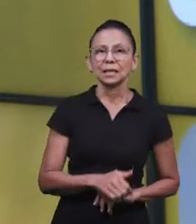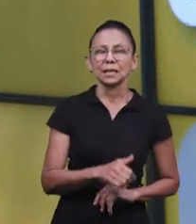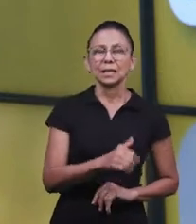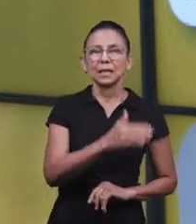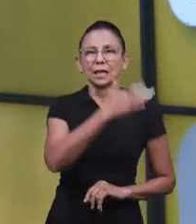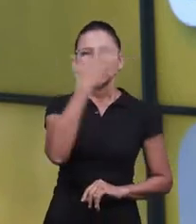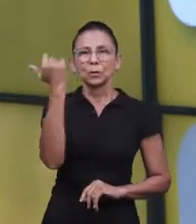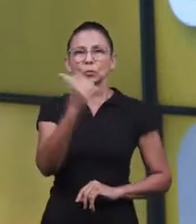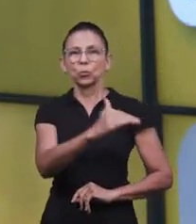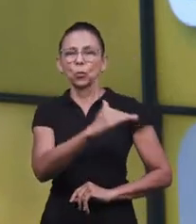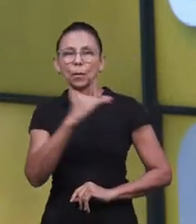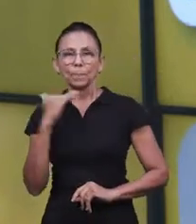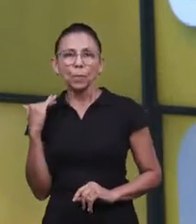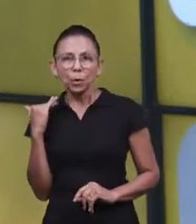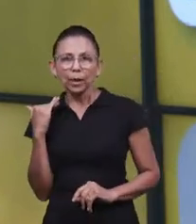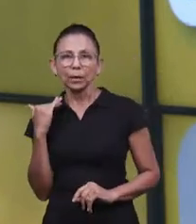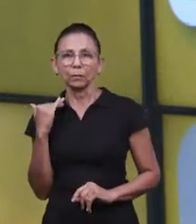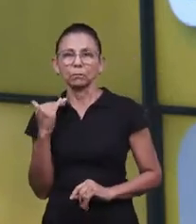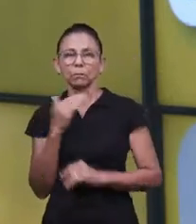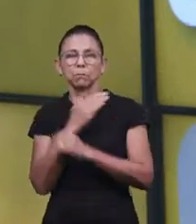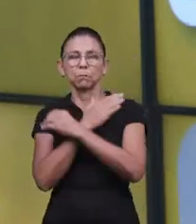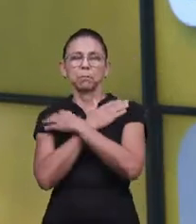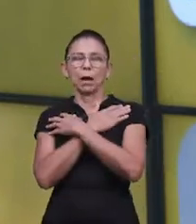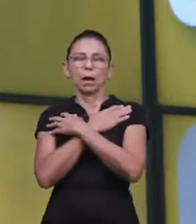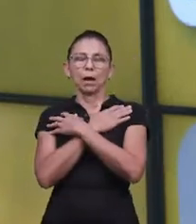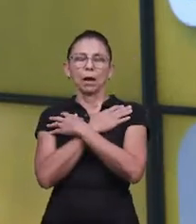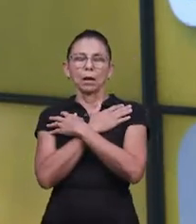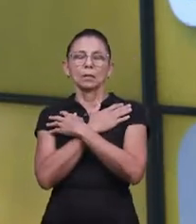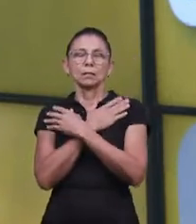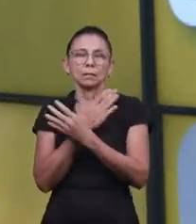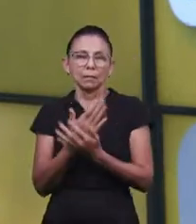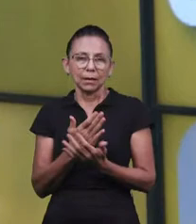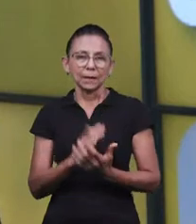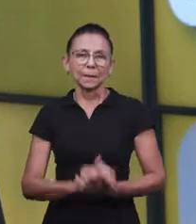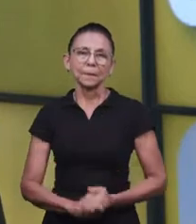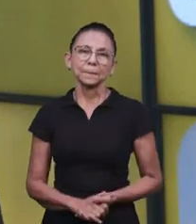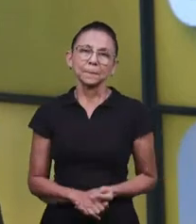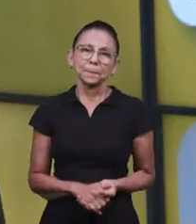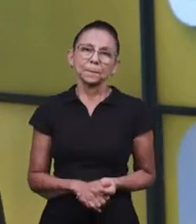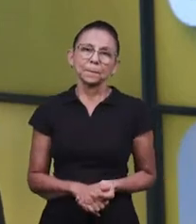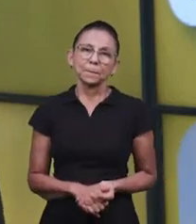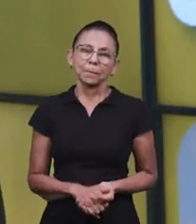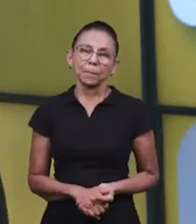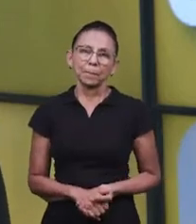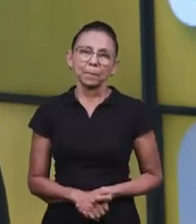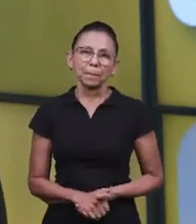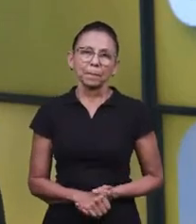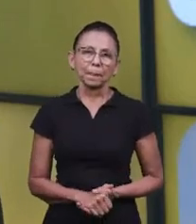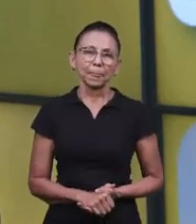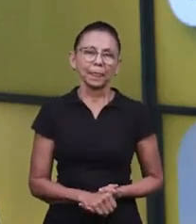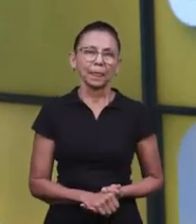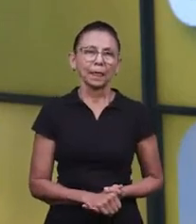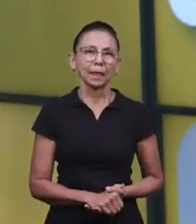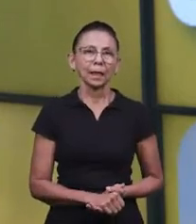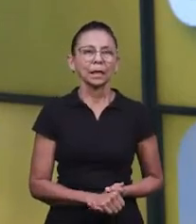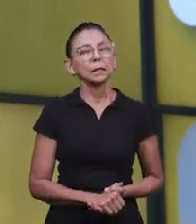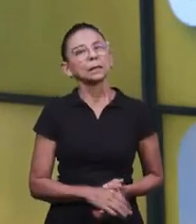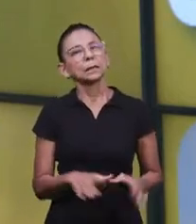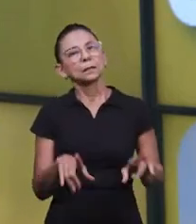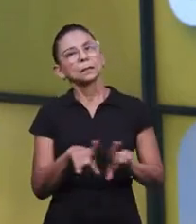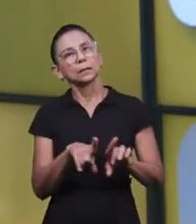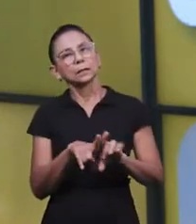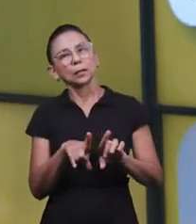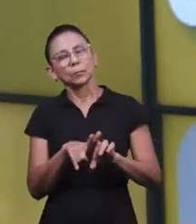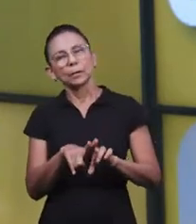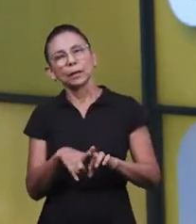mortos algum alimento, como é uma festa que antecede a uma festa, né, também pagã, que é o primeiro